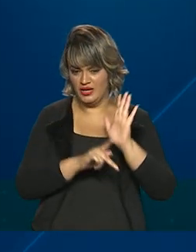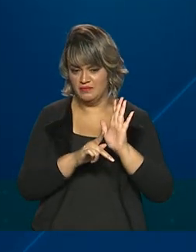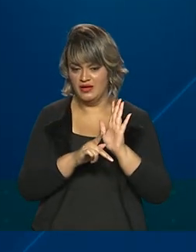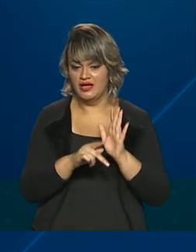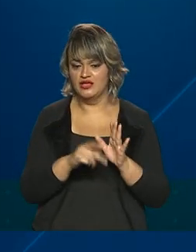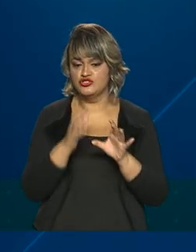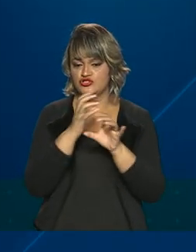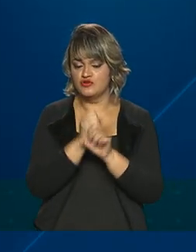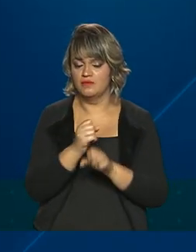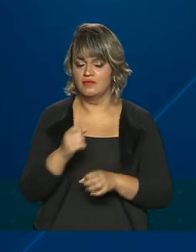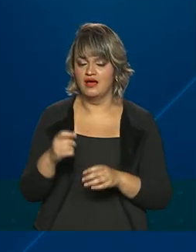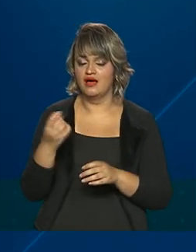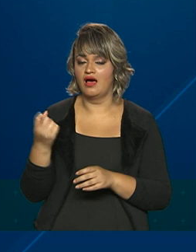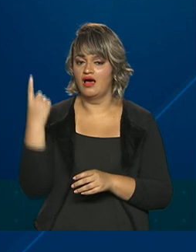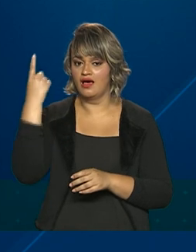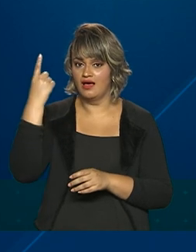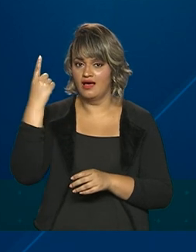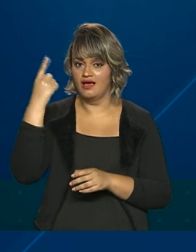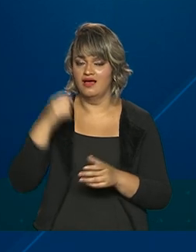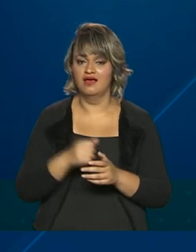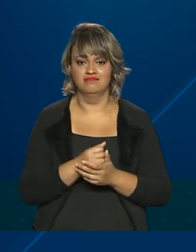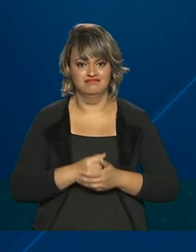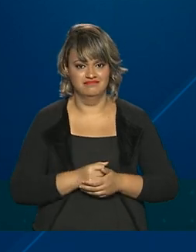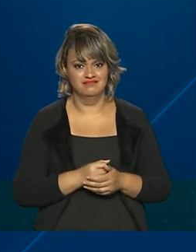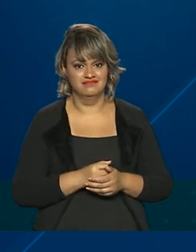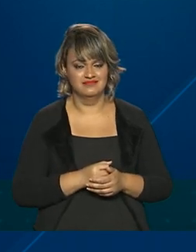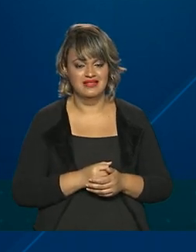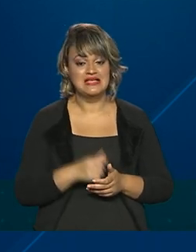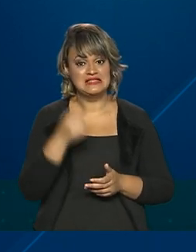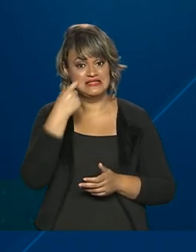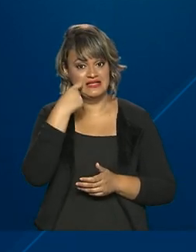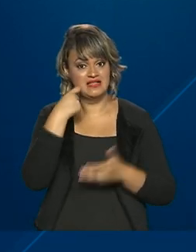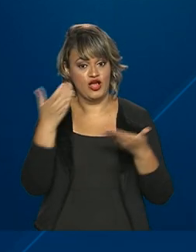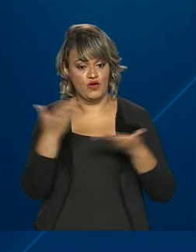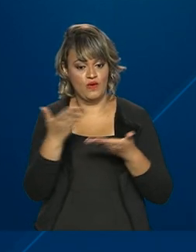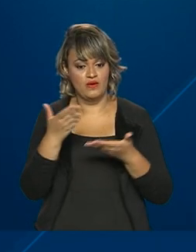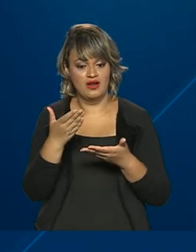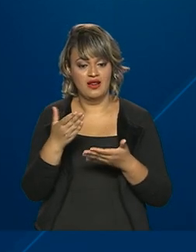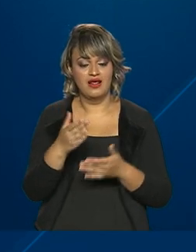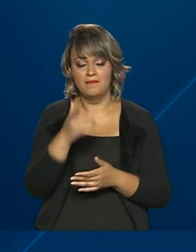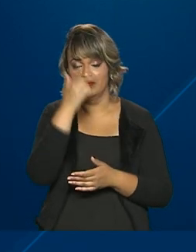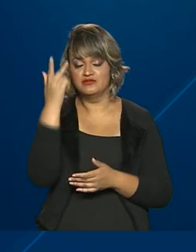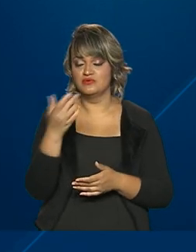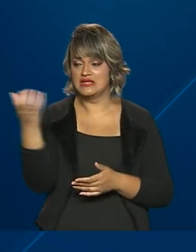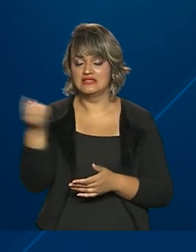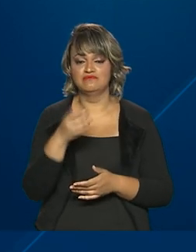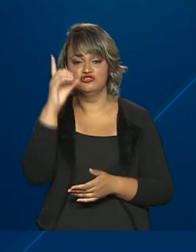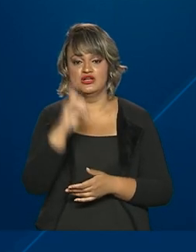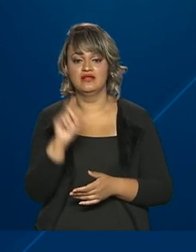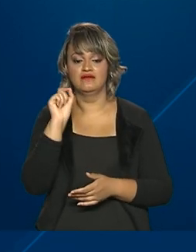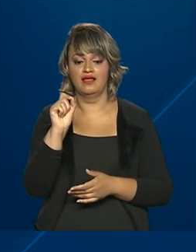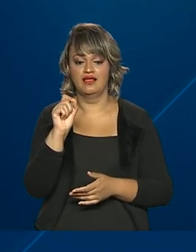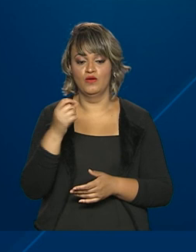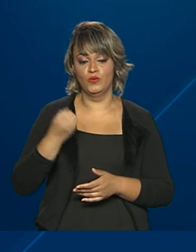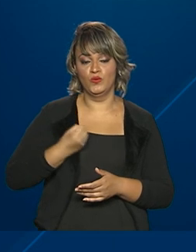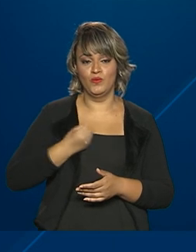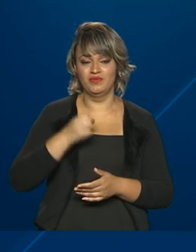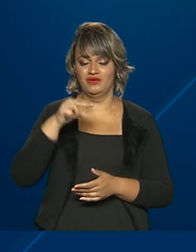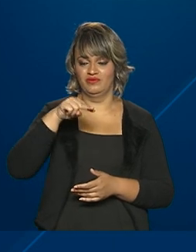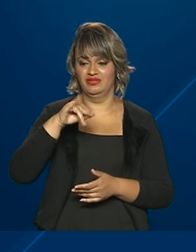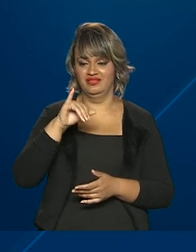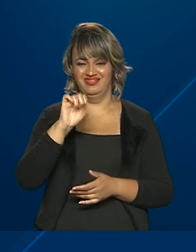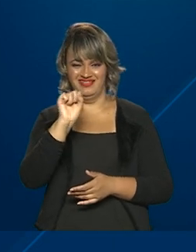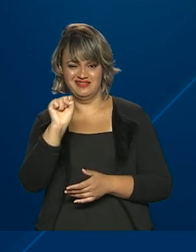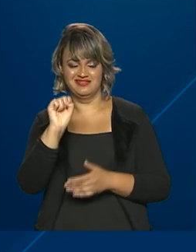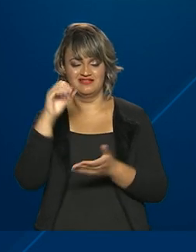é de mais de 2 bilhões e meio de reais. Nesta sexta-feira, recebem o benefício quem tem o NIS, o número de